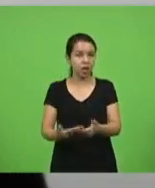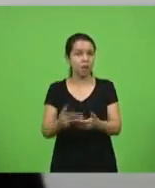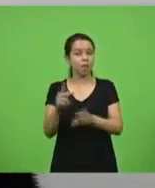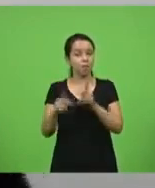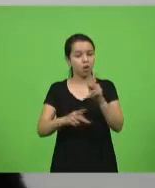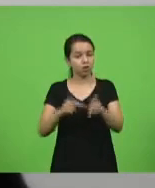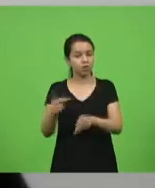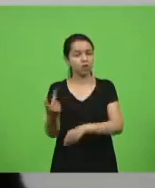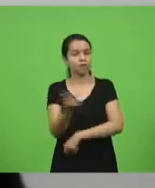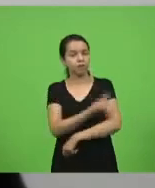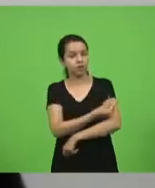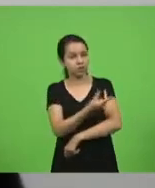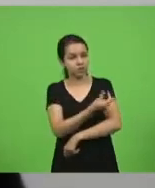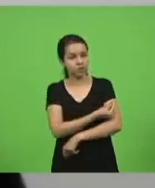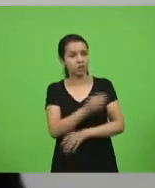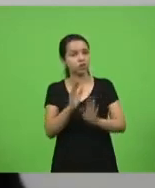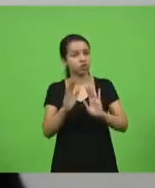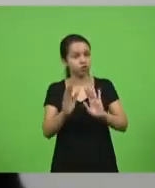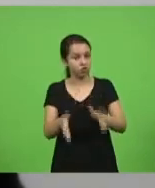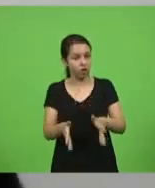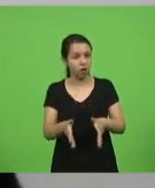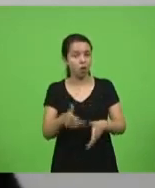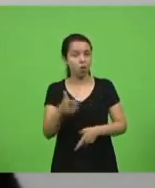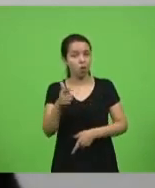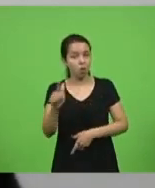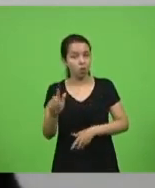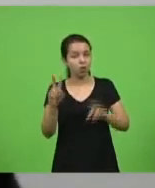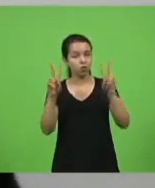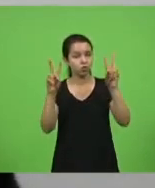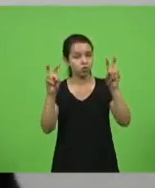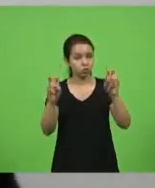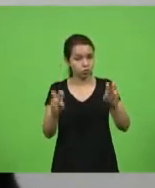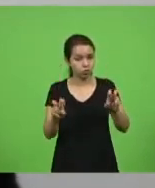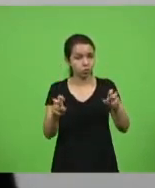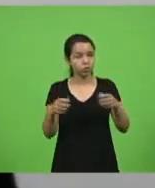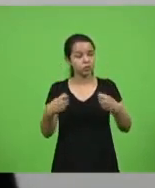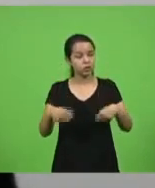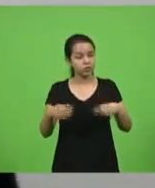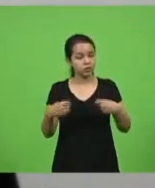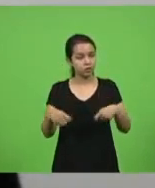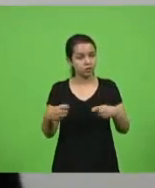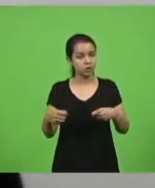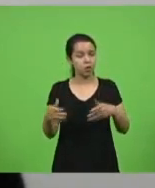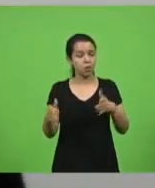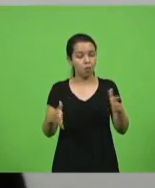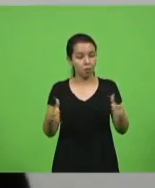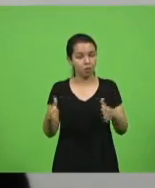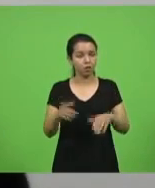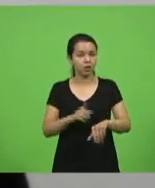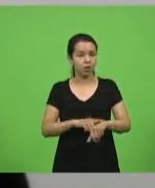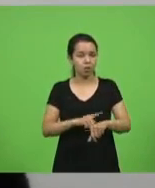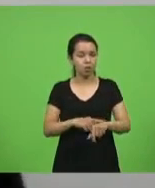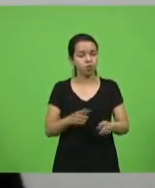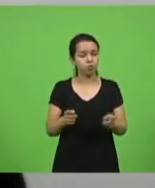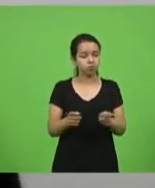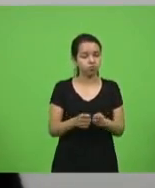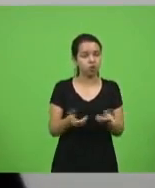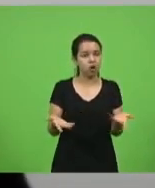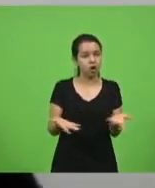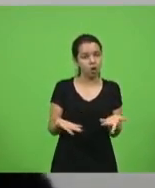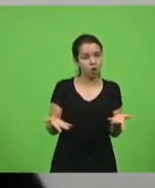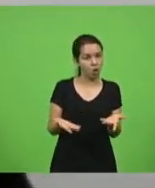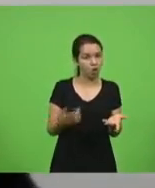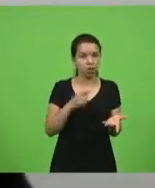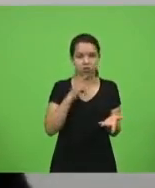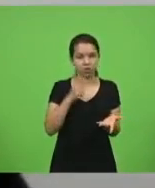mereceria aqui um tema, um espaço especial em função do pouco tempo, não vamos poder abordar hoje, mas